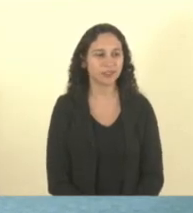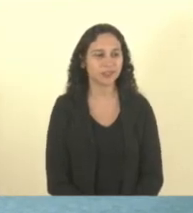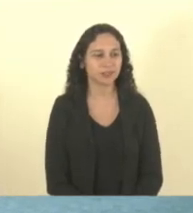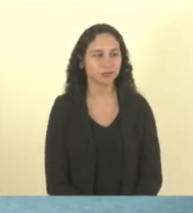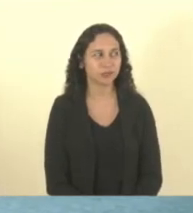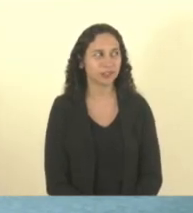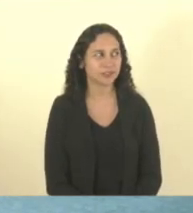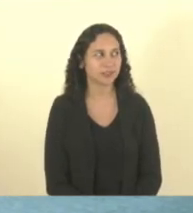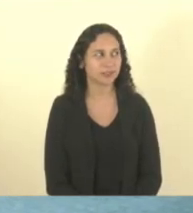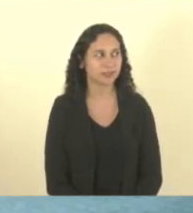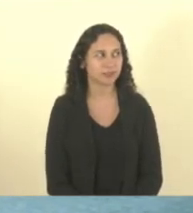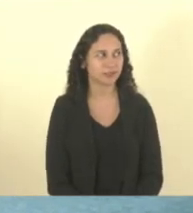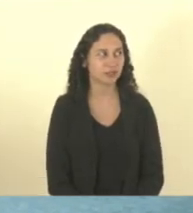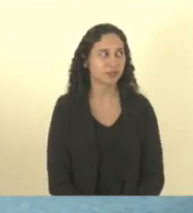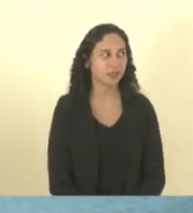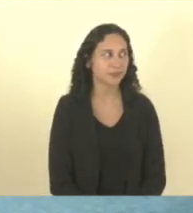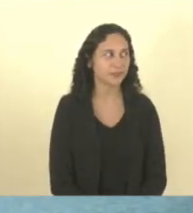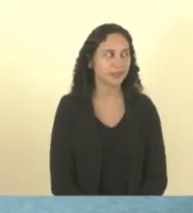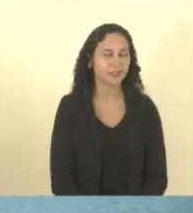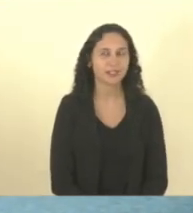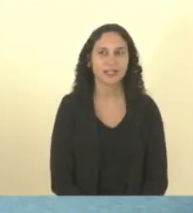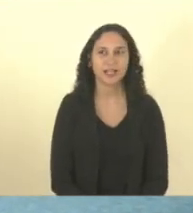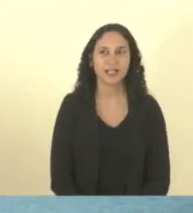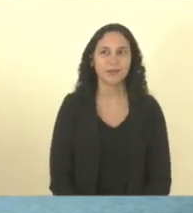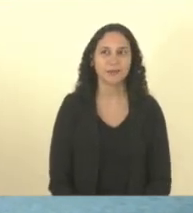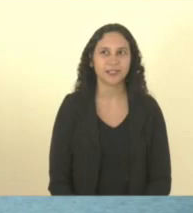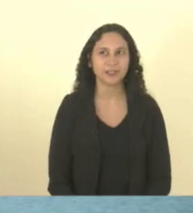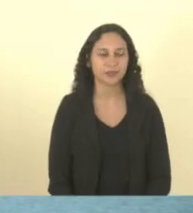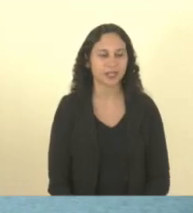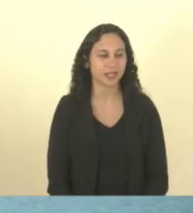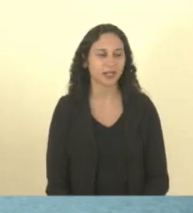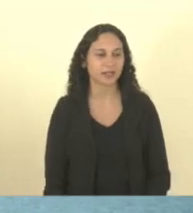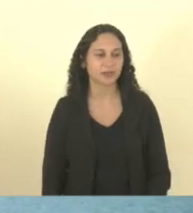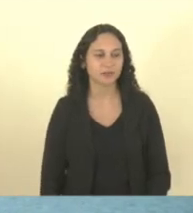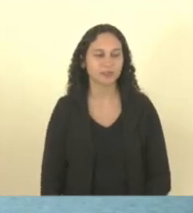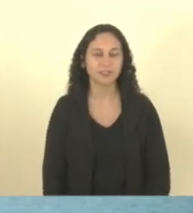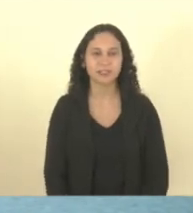Já deu, já está subindo.